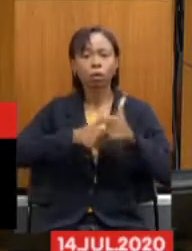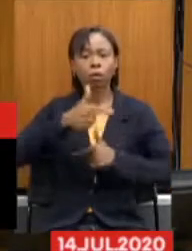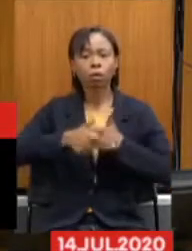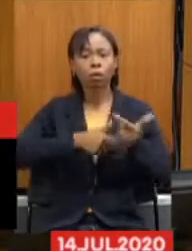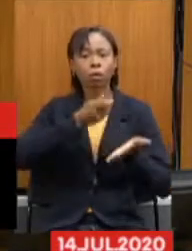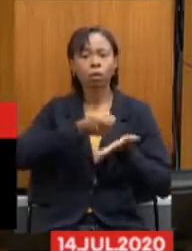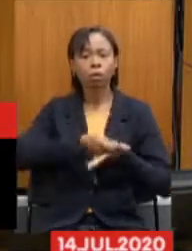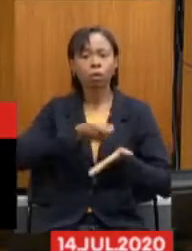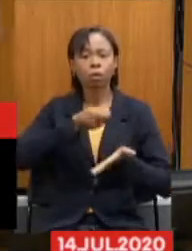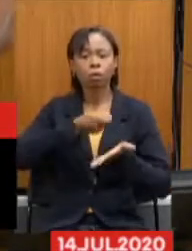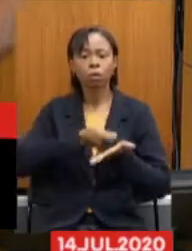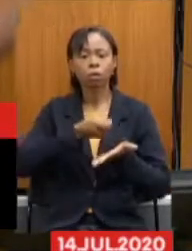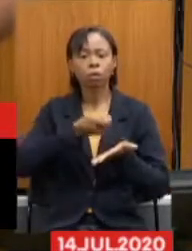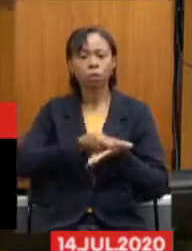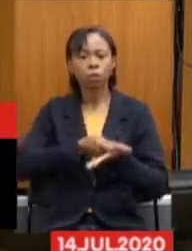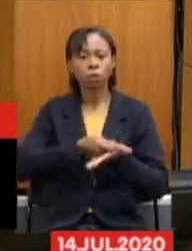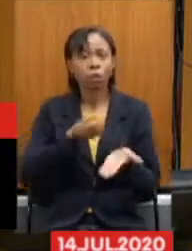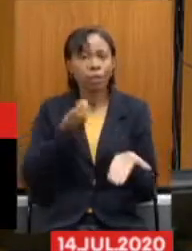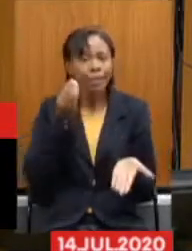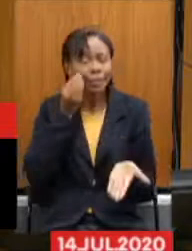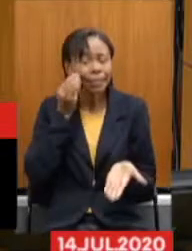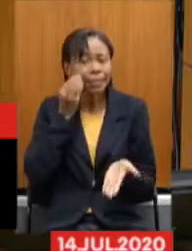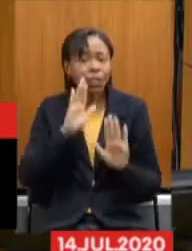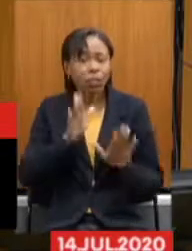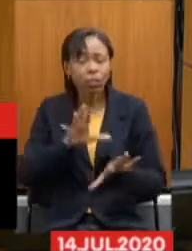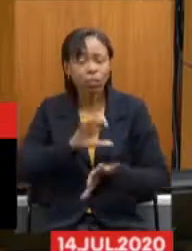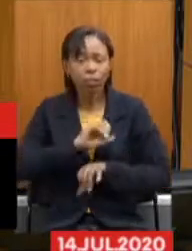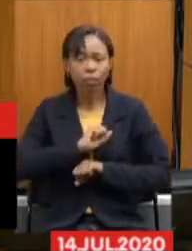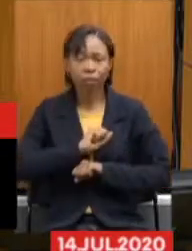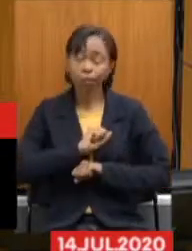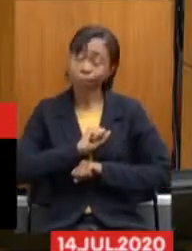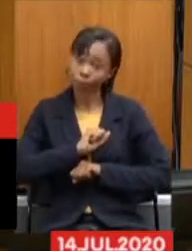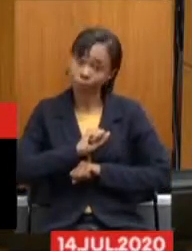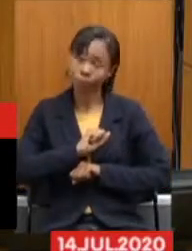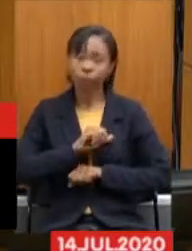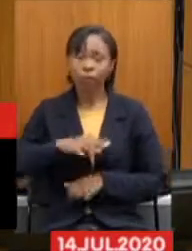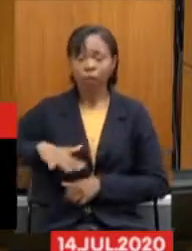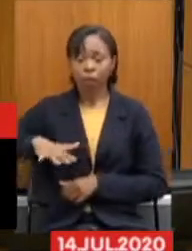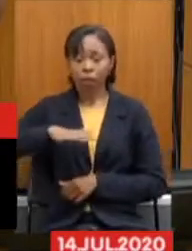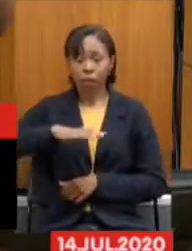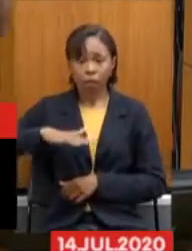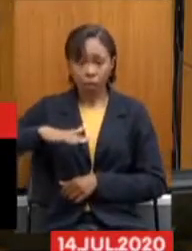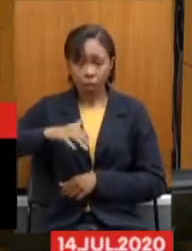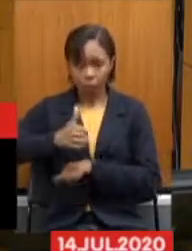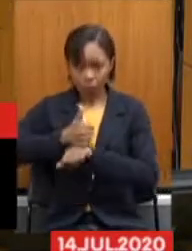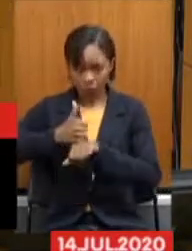Ou seja, os trabalhadores da saúde estão sendo submetidos a uma condição,